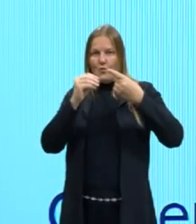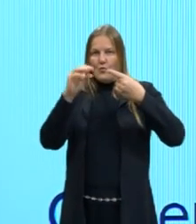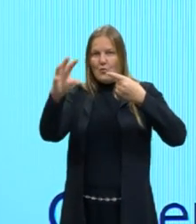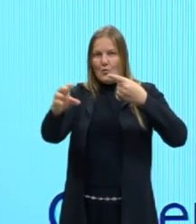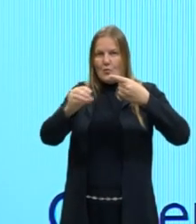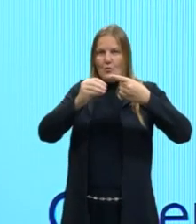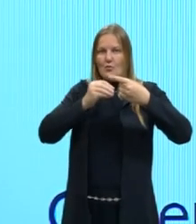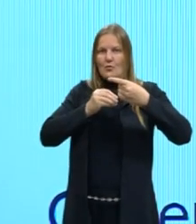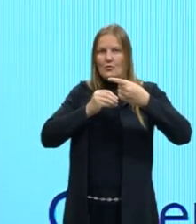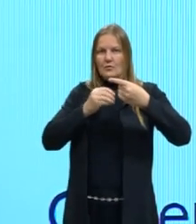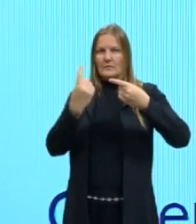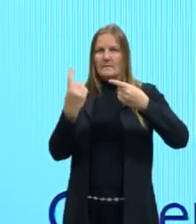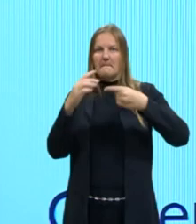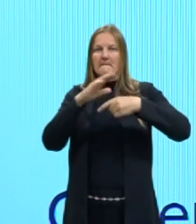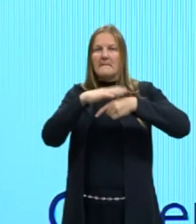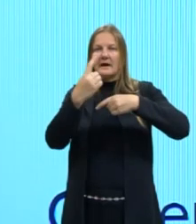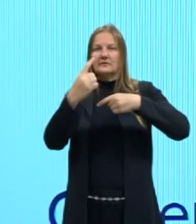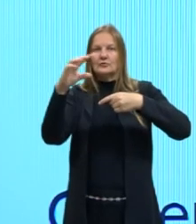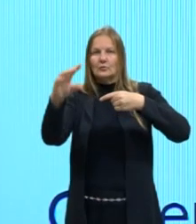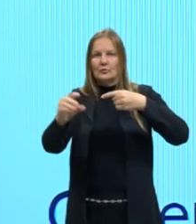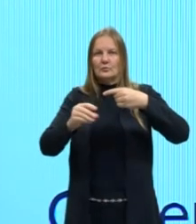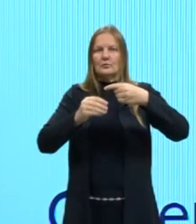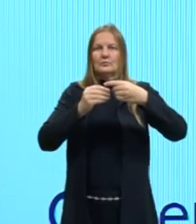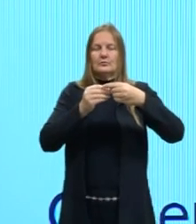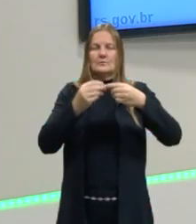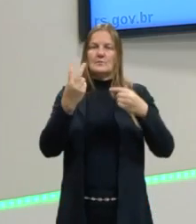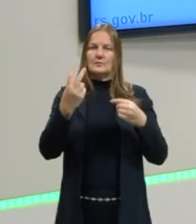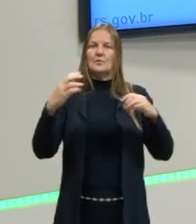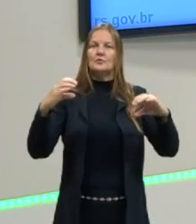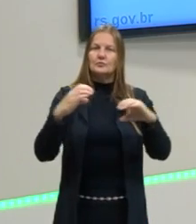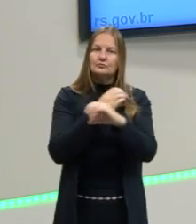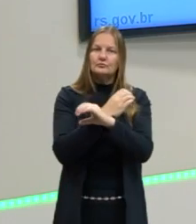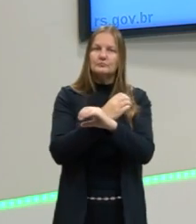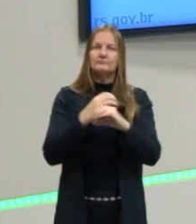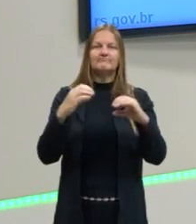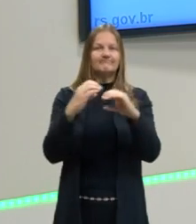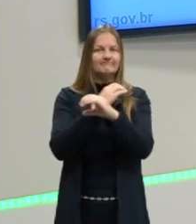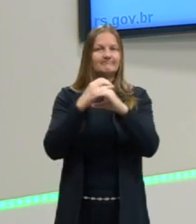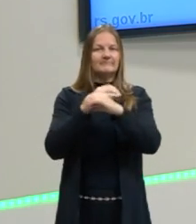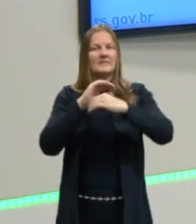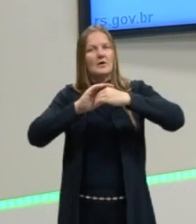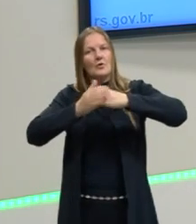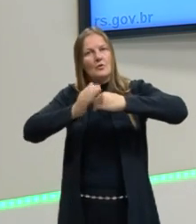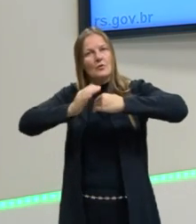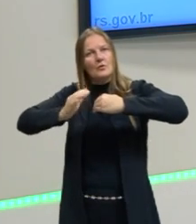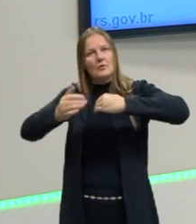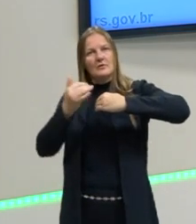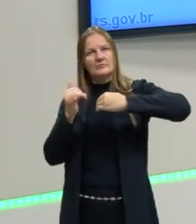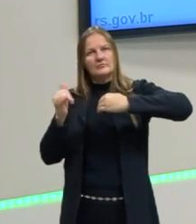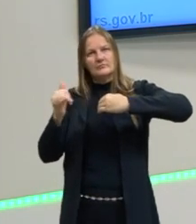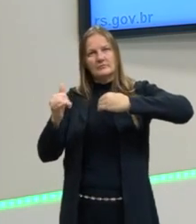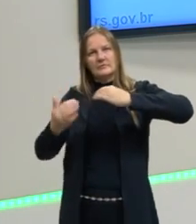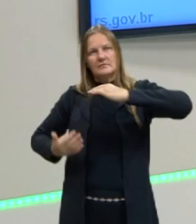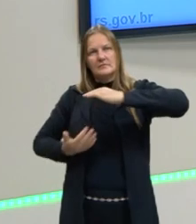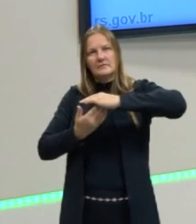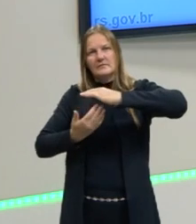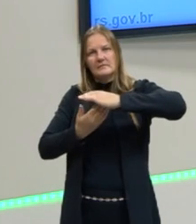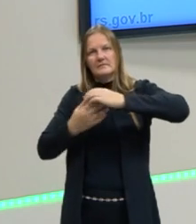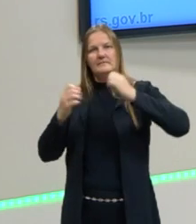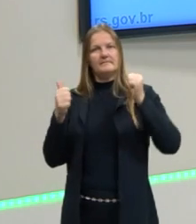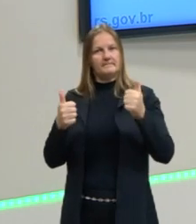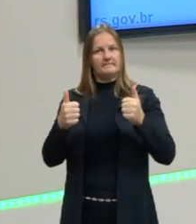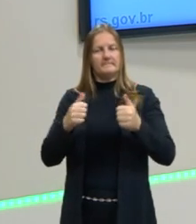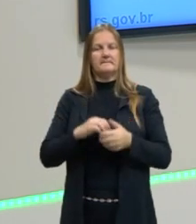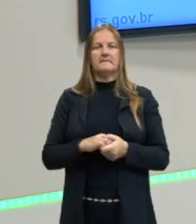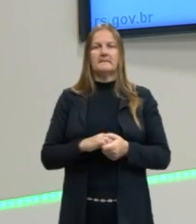distribuir os meus 3 elétrons da camada de valência do alumínio. E cada flúor vai receber somente um que ele precisa para ninguém